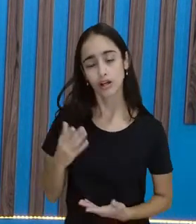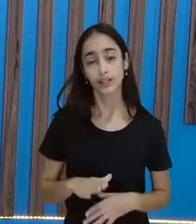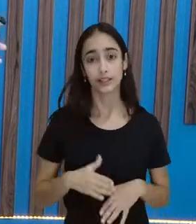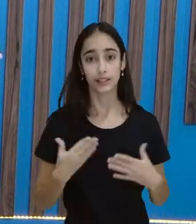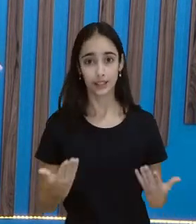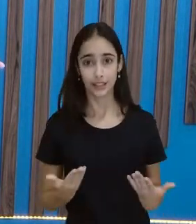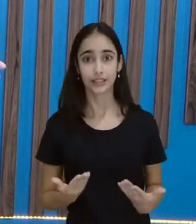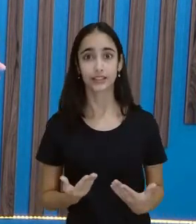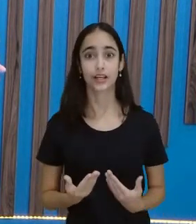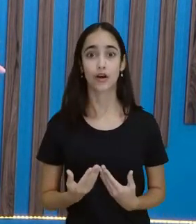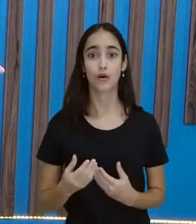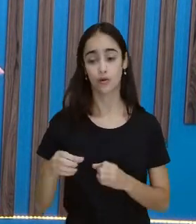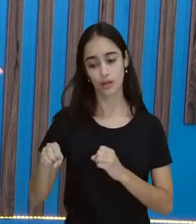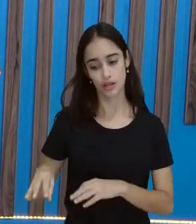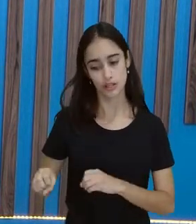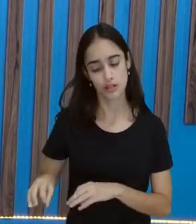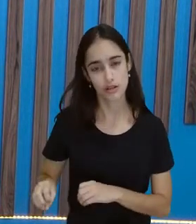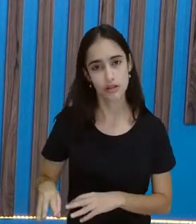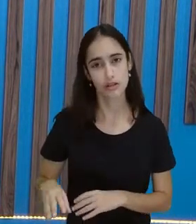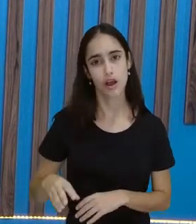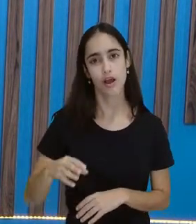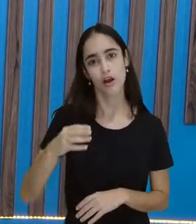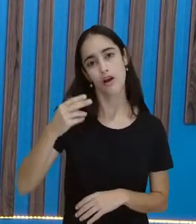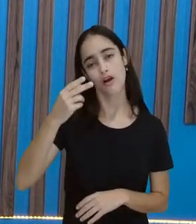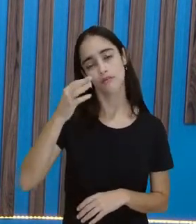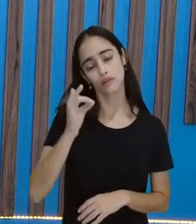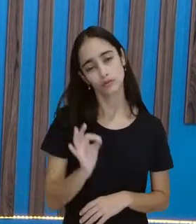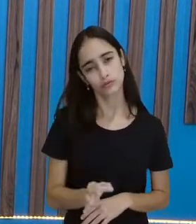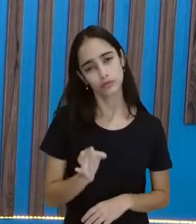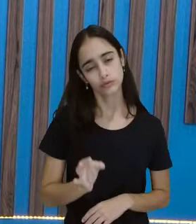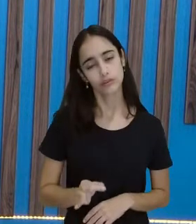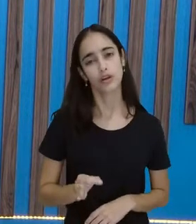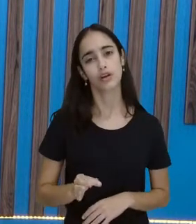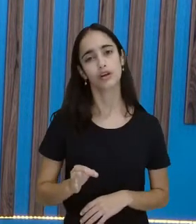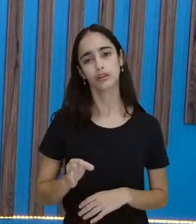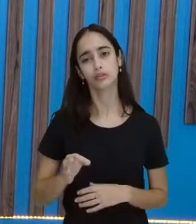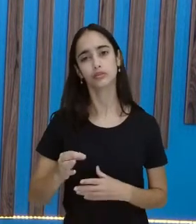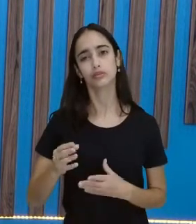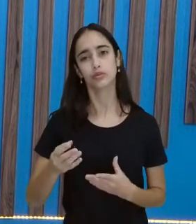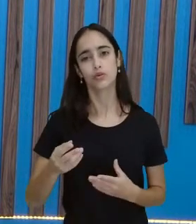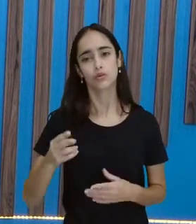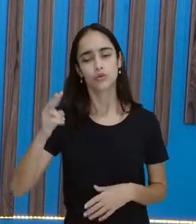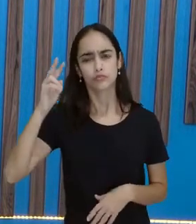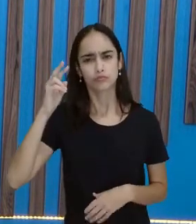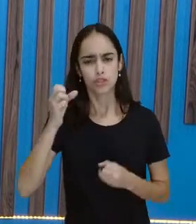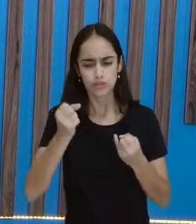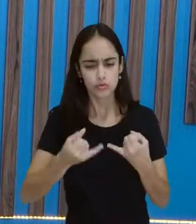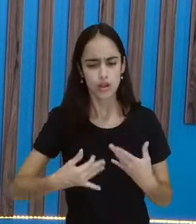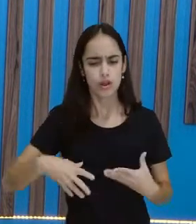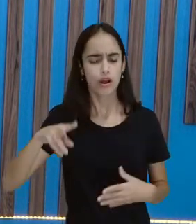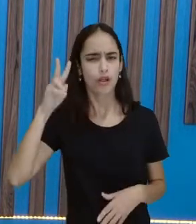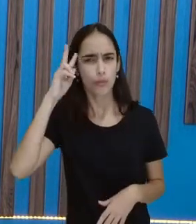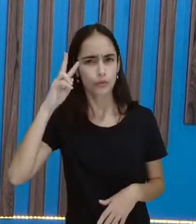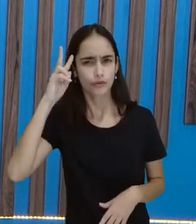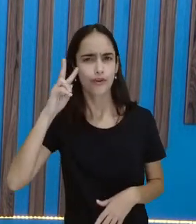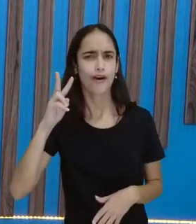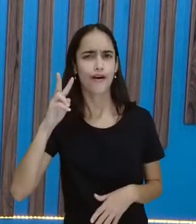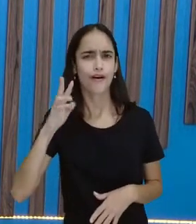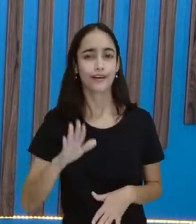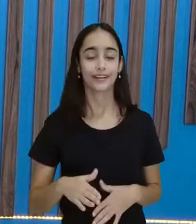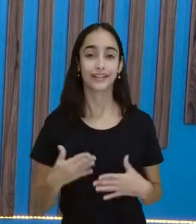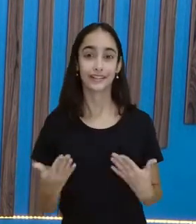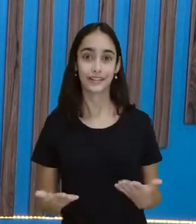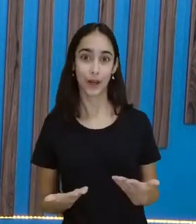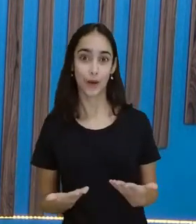-lo, fazer alguma coisa com ele de mal. Então, ele não dava ensinamentos assim, olha, você não pode agir assim que você está